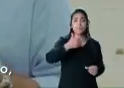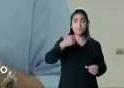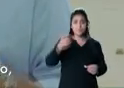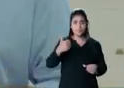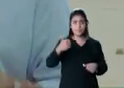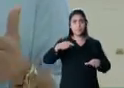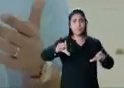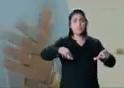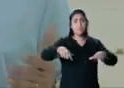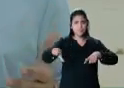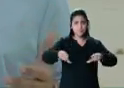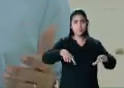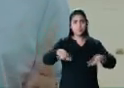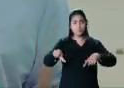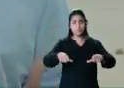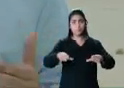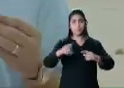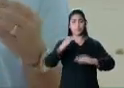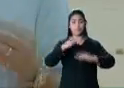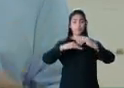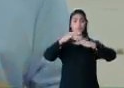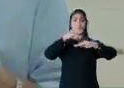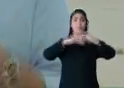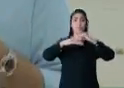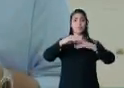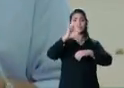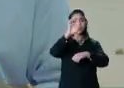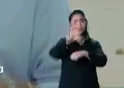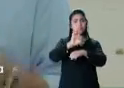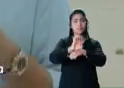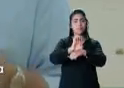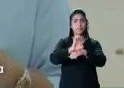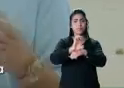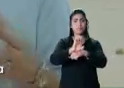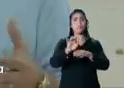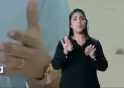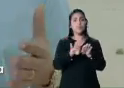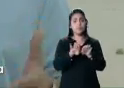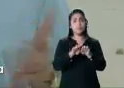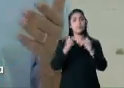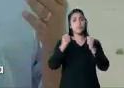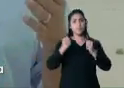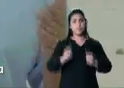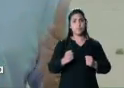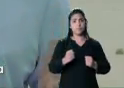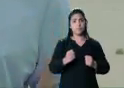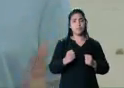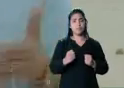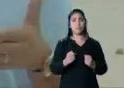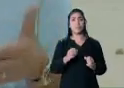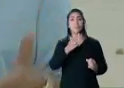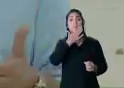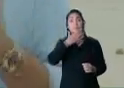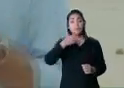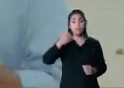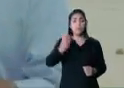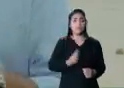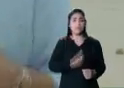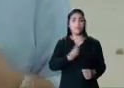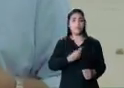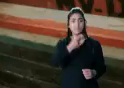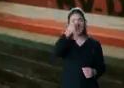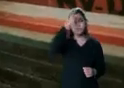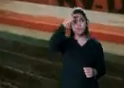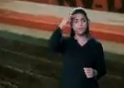nossa produção, traz emprego e aumenta a arrecadação do Estado, que vai poder investir mais na melhoria da vida das